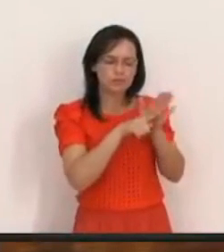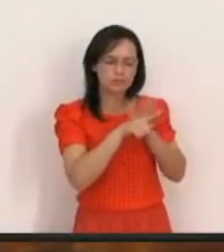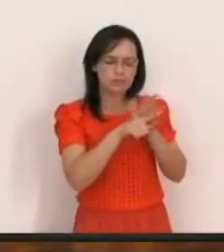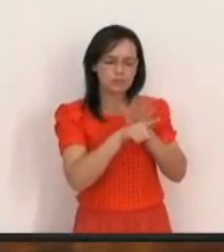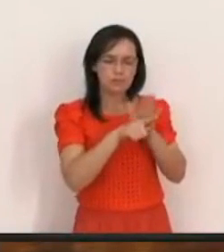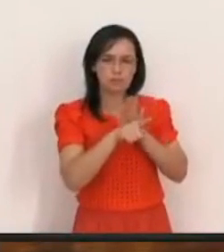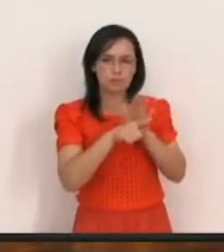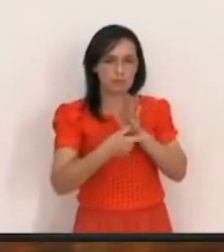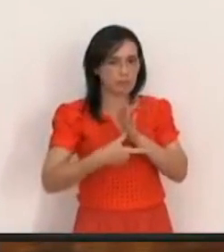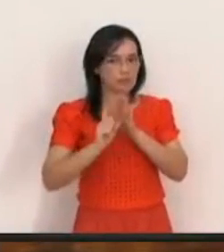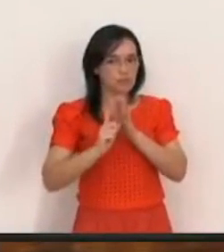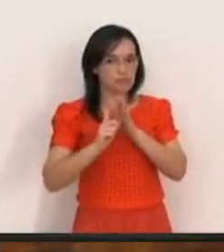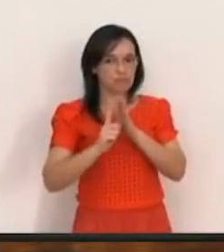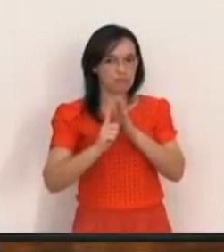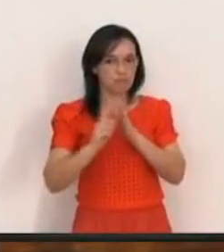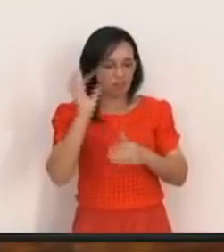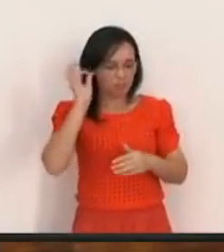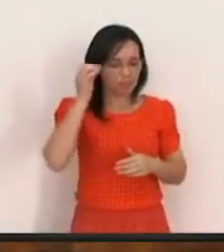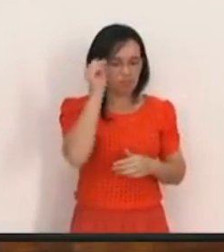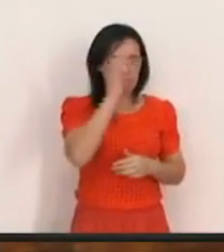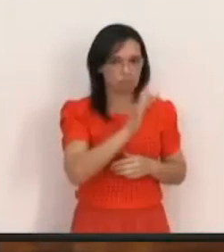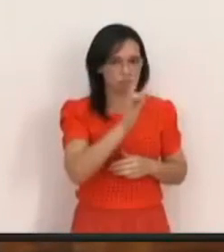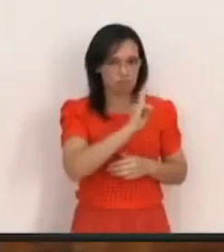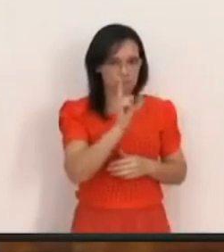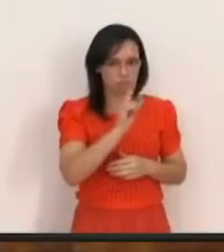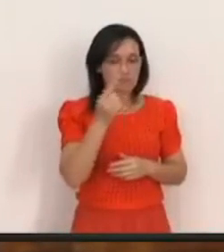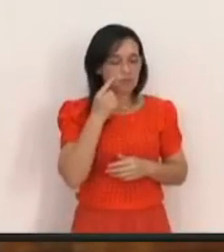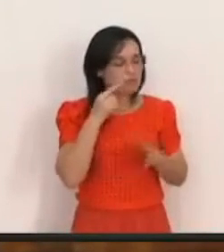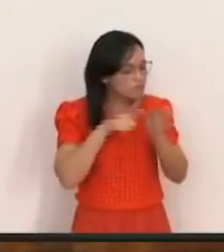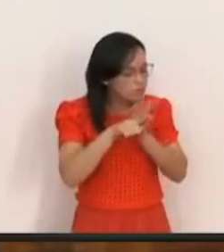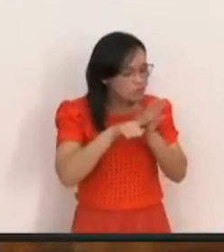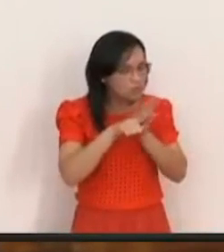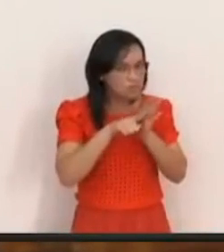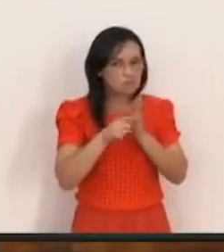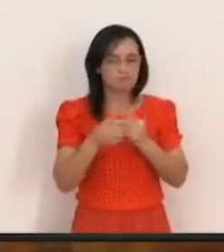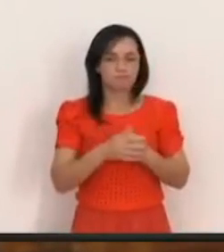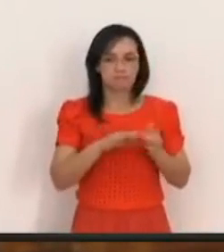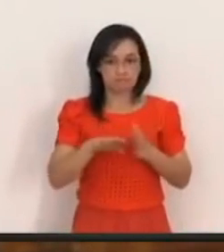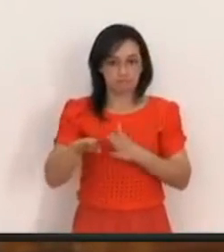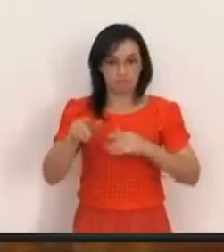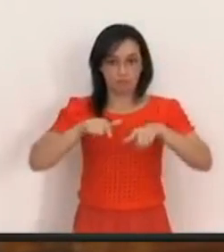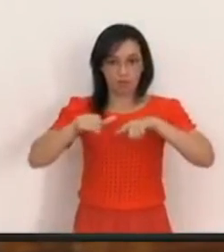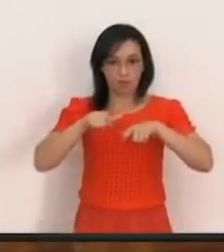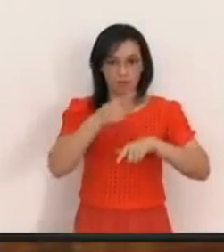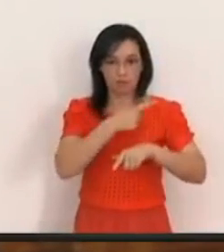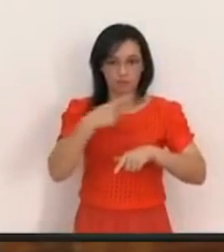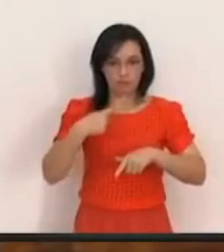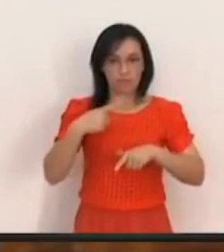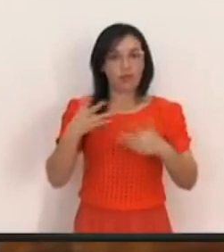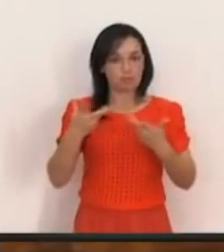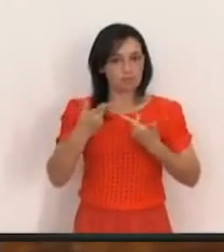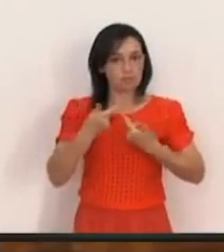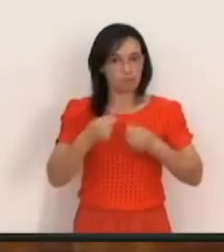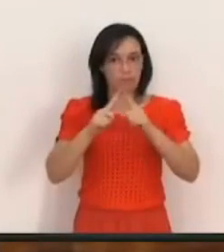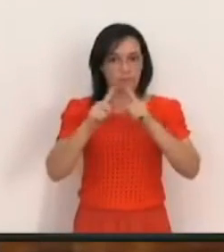Conserva-te a ti mesmo puro Meus irmãos, o ministério é uma obra excelente E